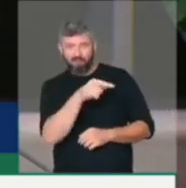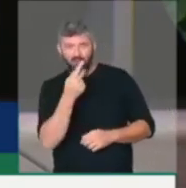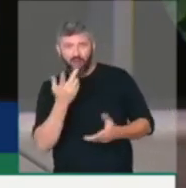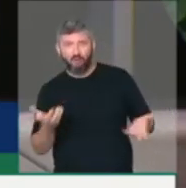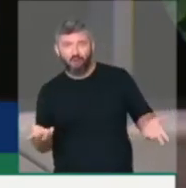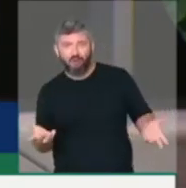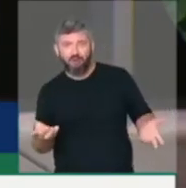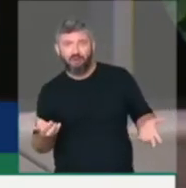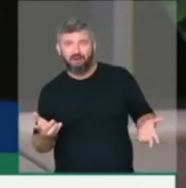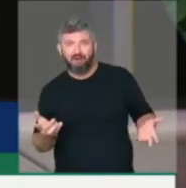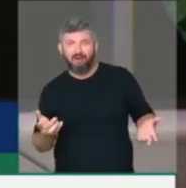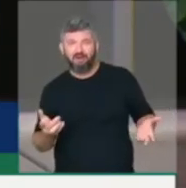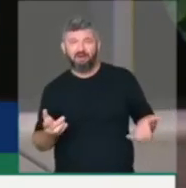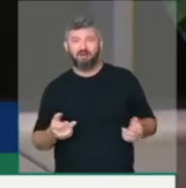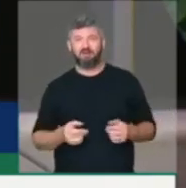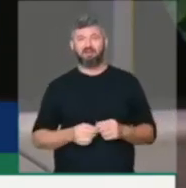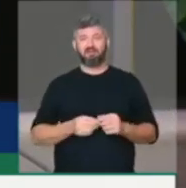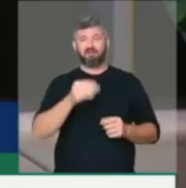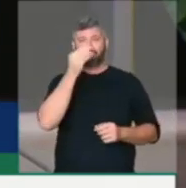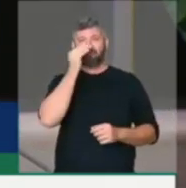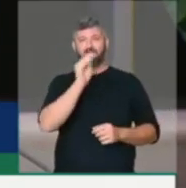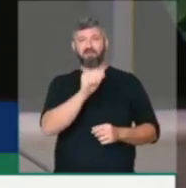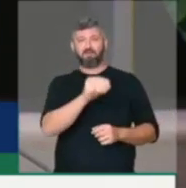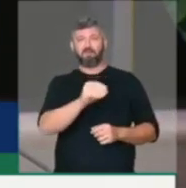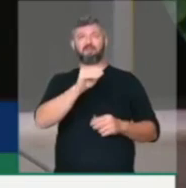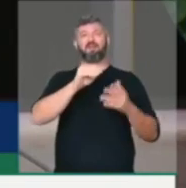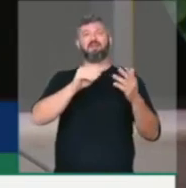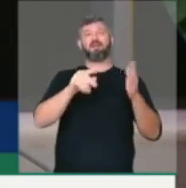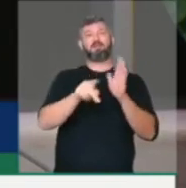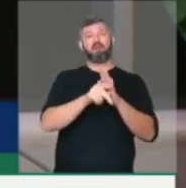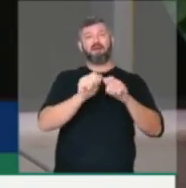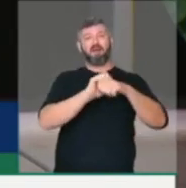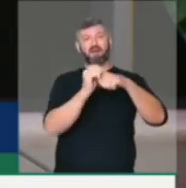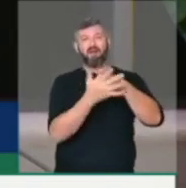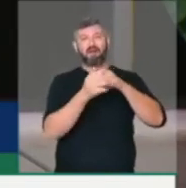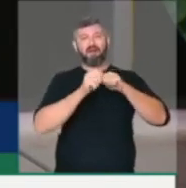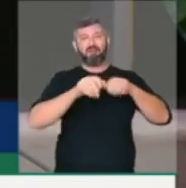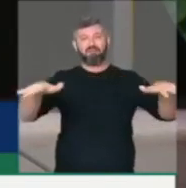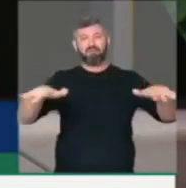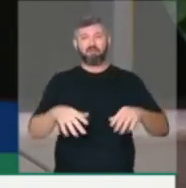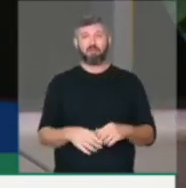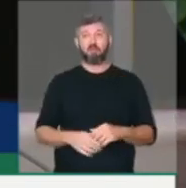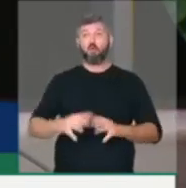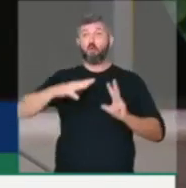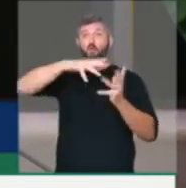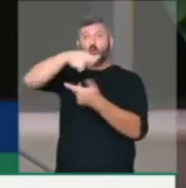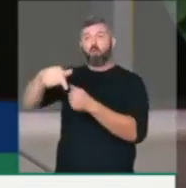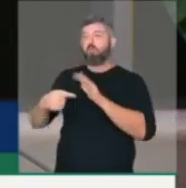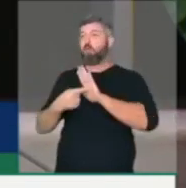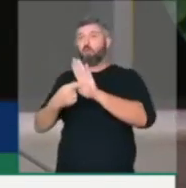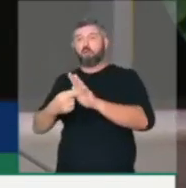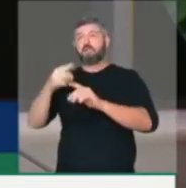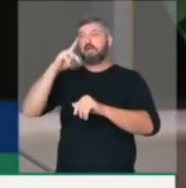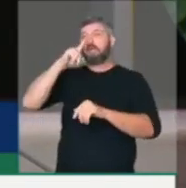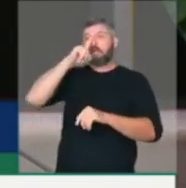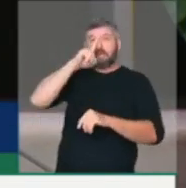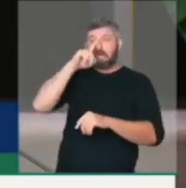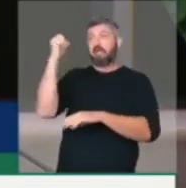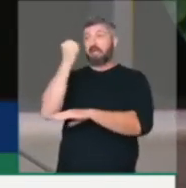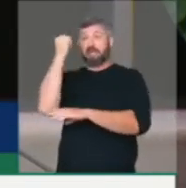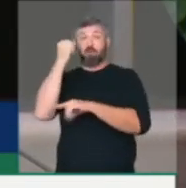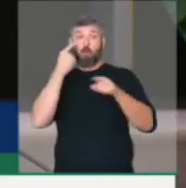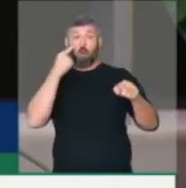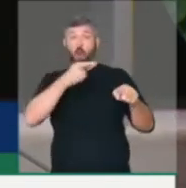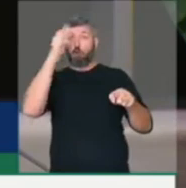Ironizou a pandemia, ironizou os efeitos alardeados pelo mundo inteiro do que iria acontecer aqui. O vírus